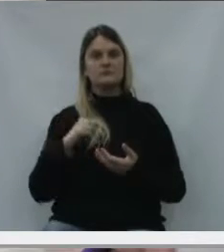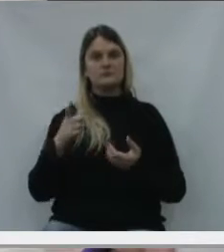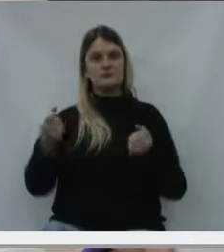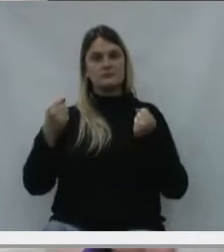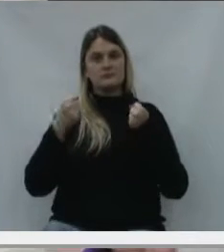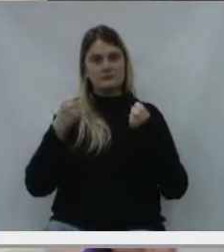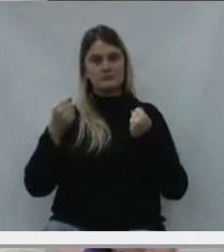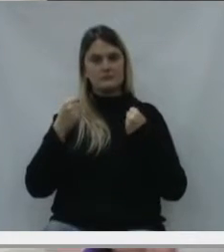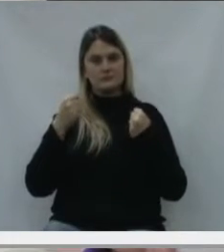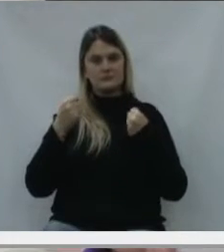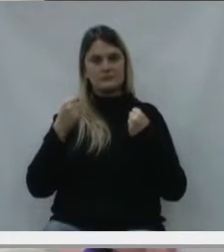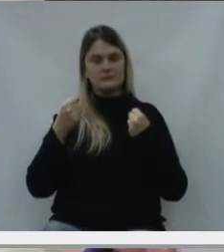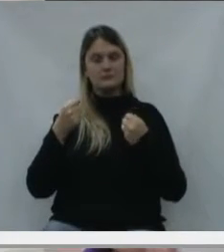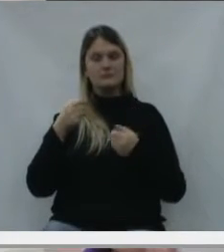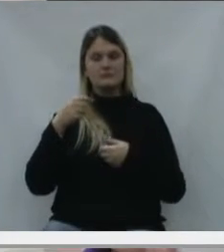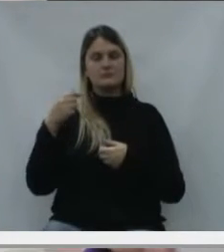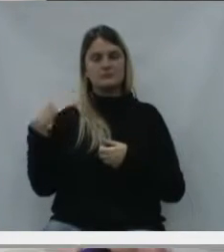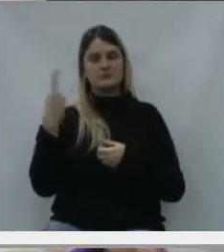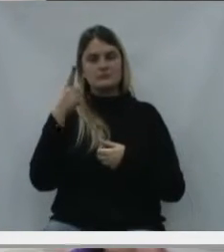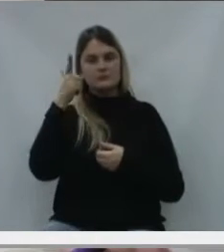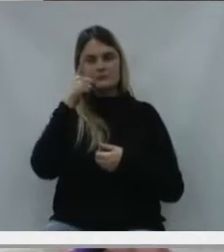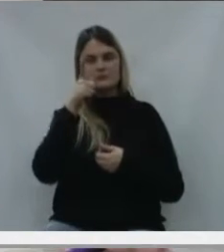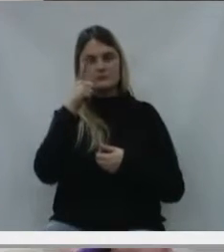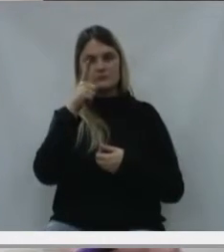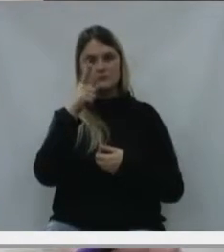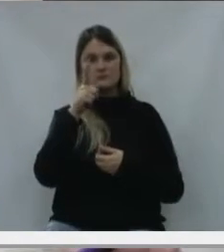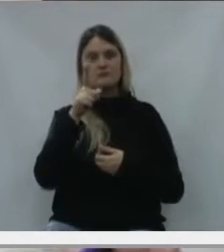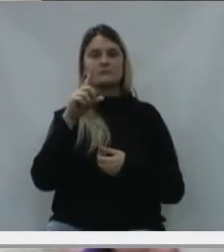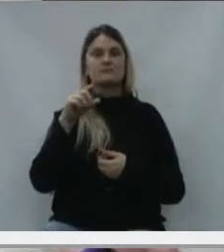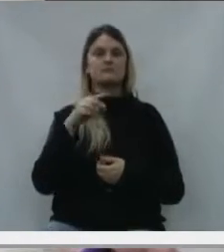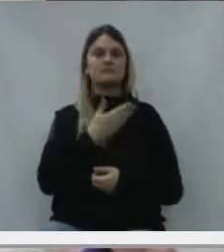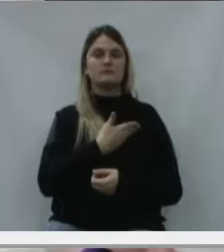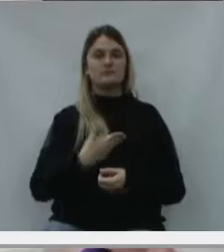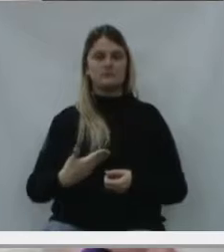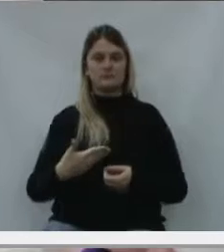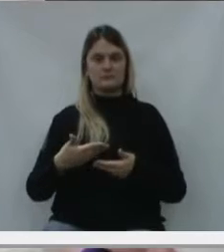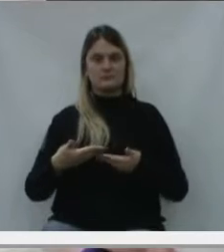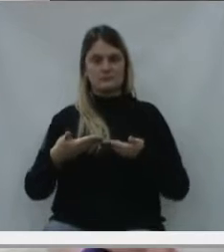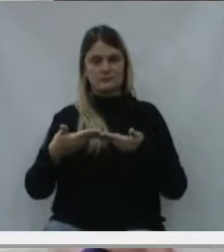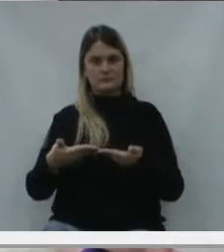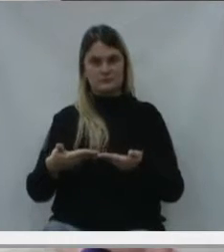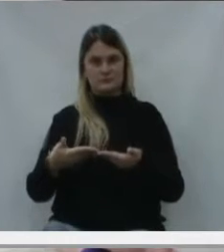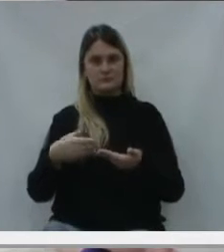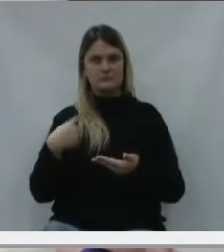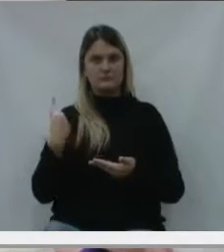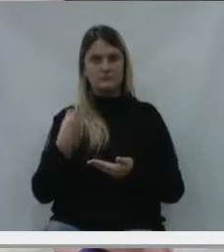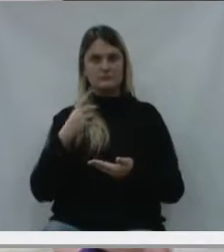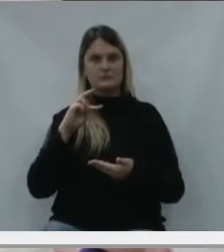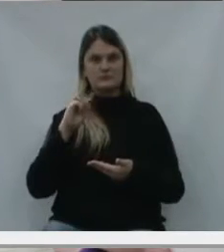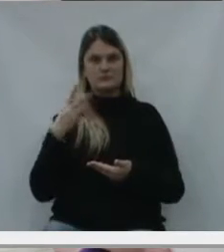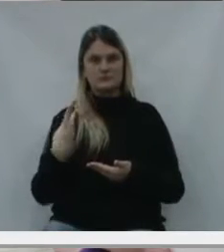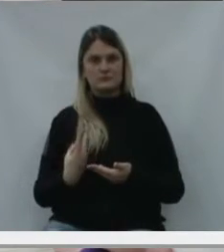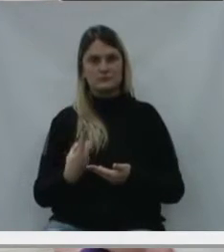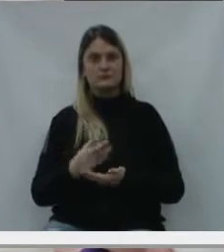o governo disponibilizou para nós vereadores.